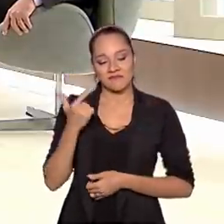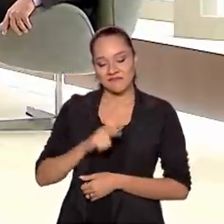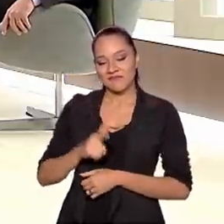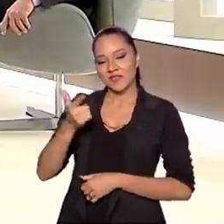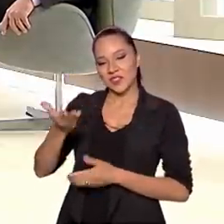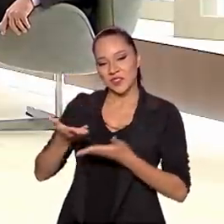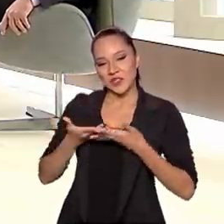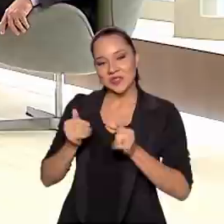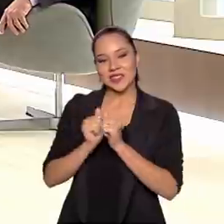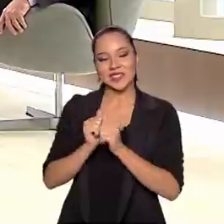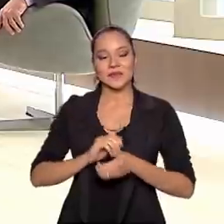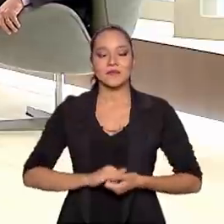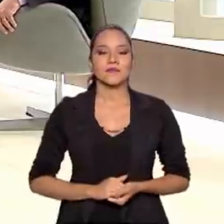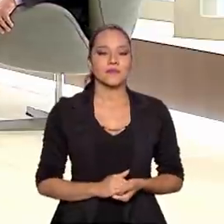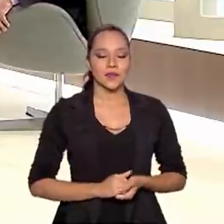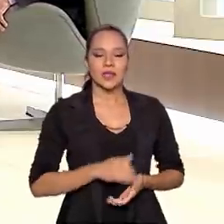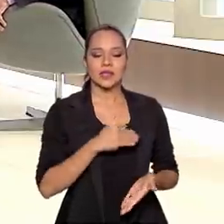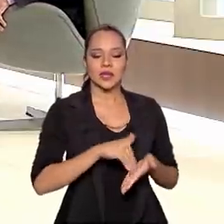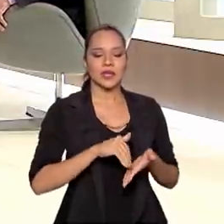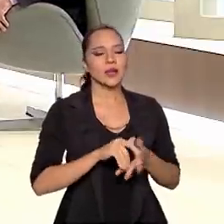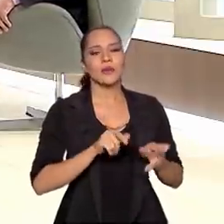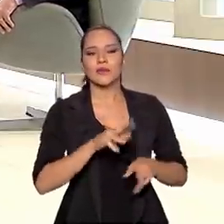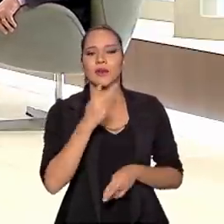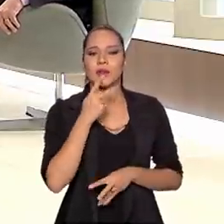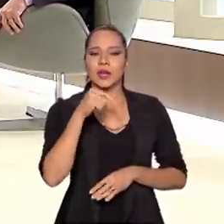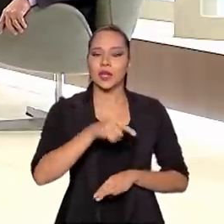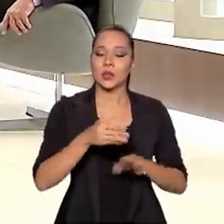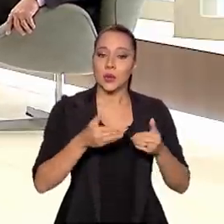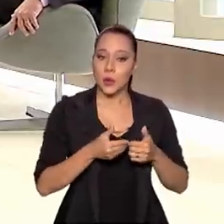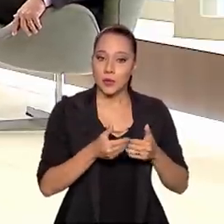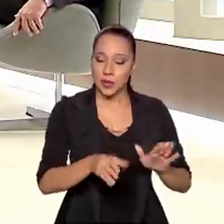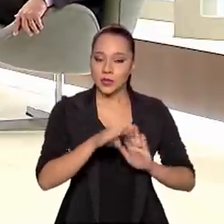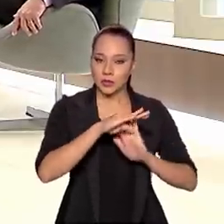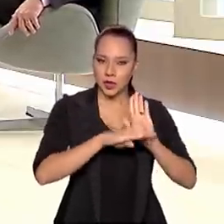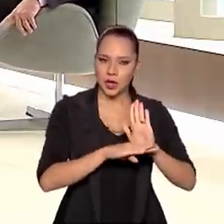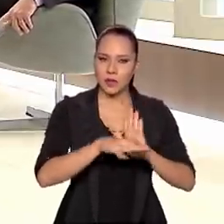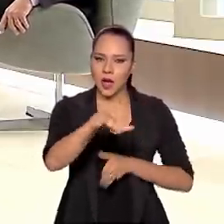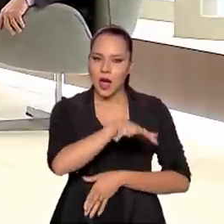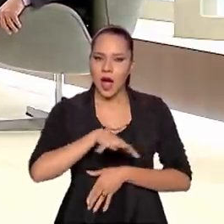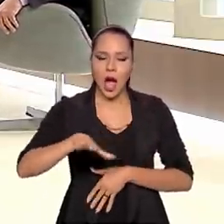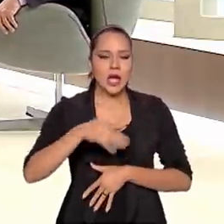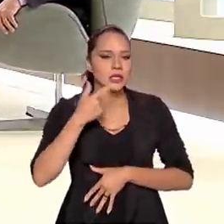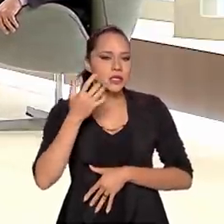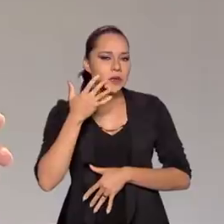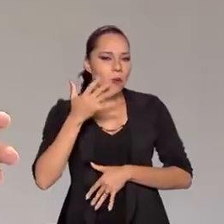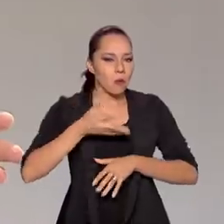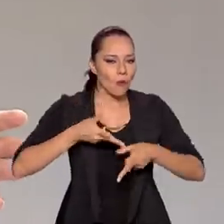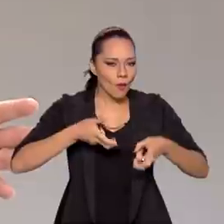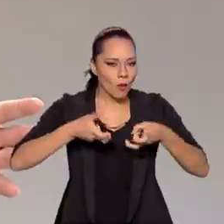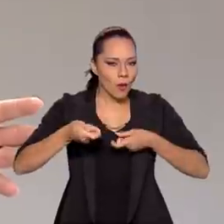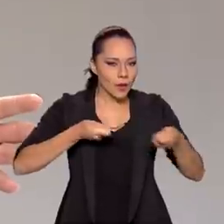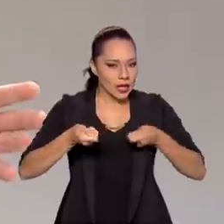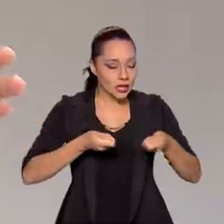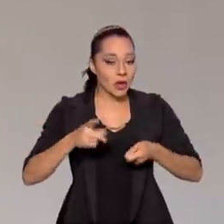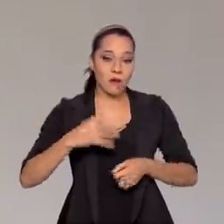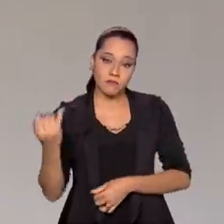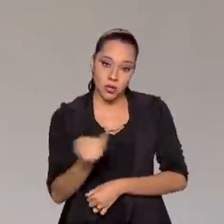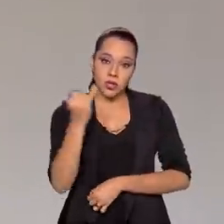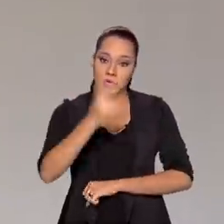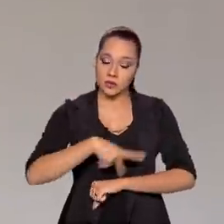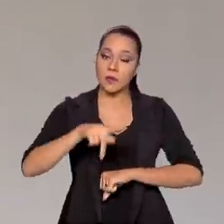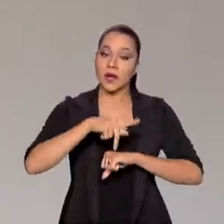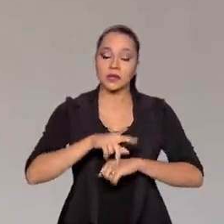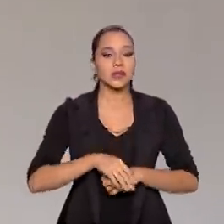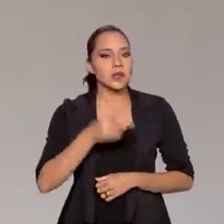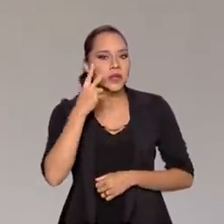conosco. Secretário, como nós falamos aqui na abertura do programa, o setor de mineração é estratégico para o país e a gente vê